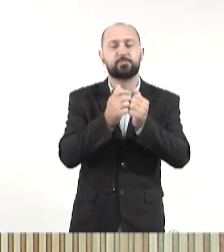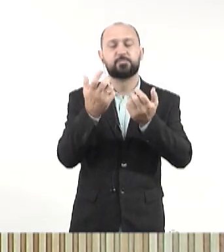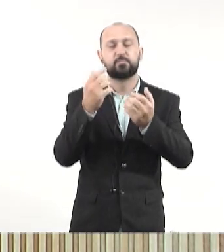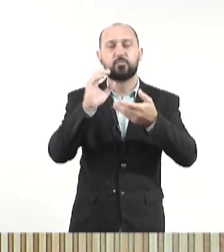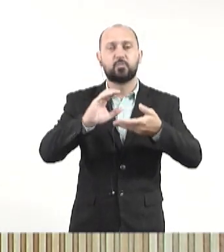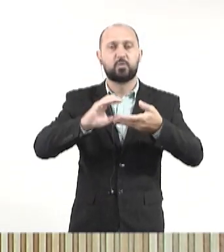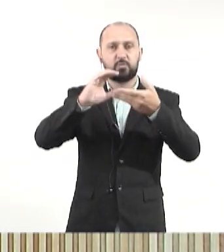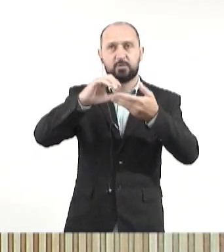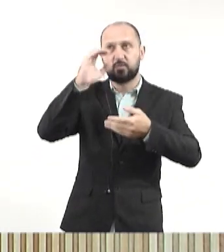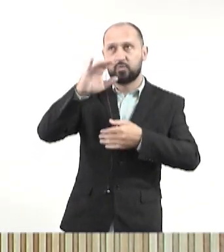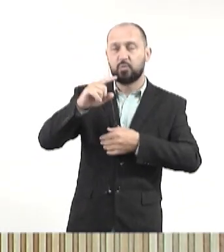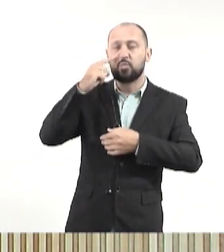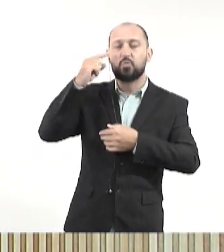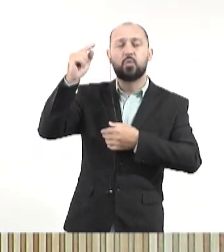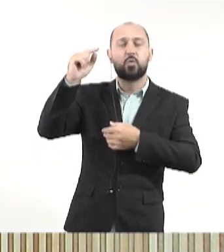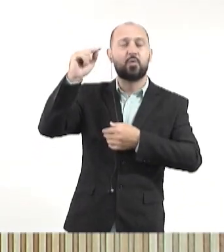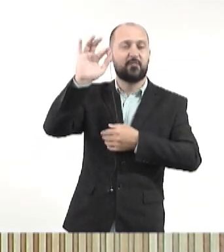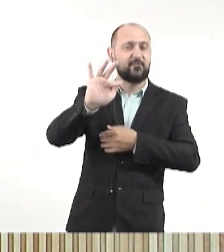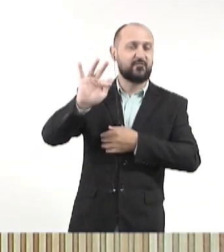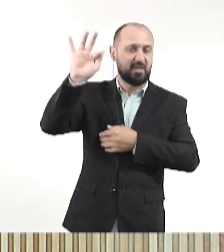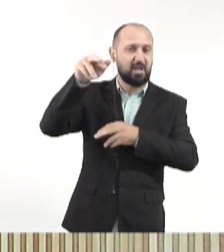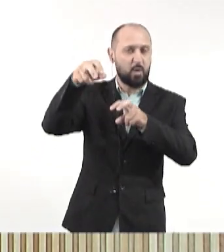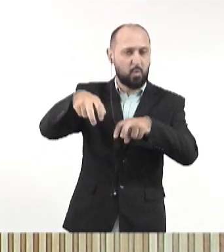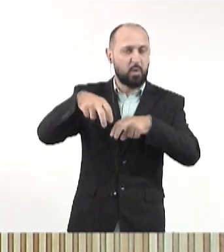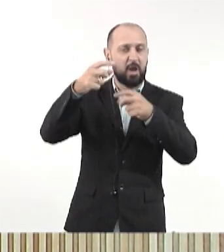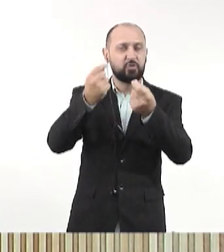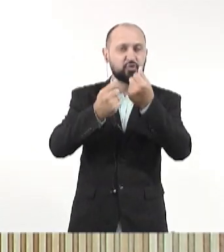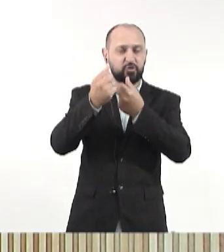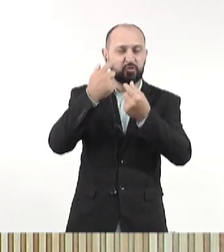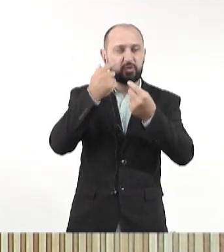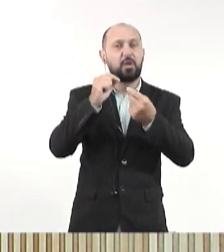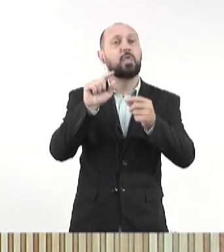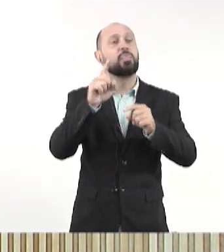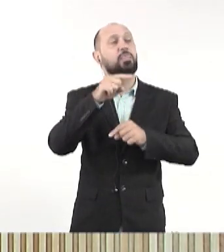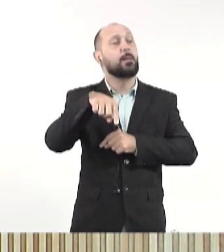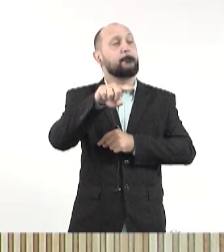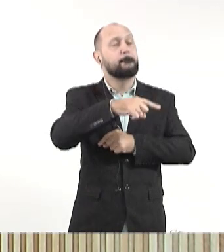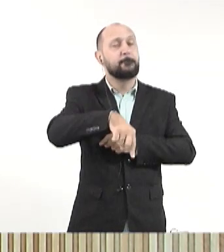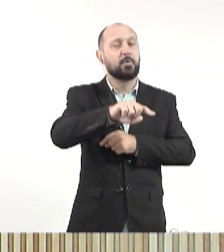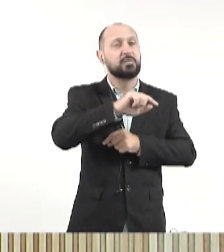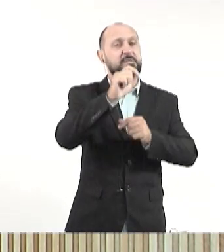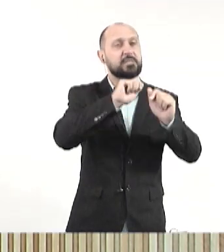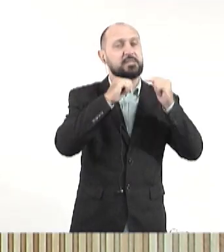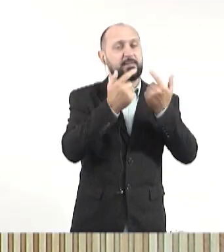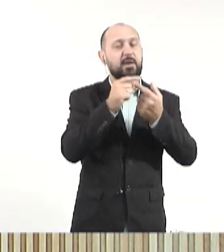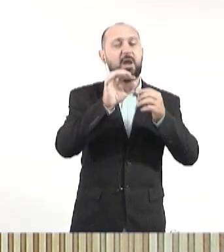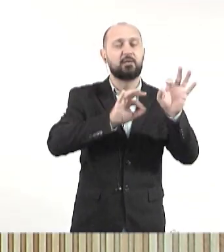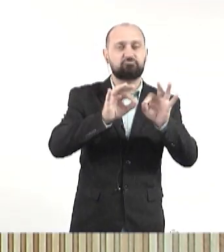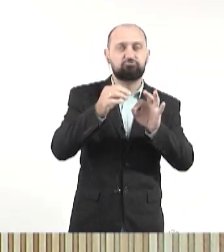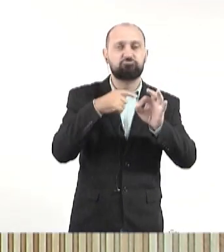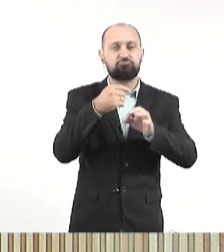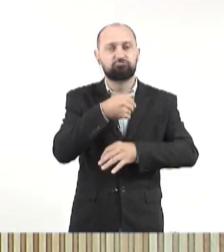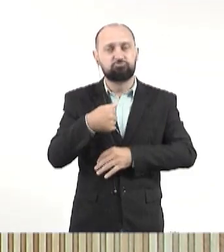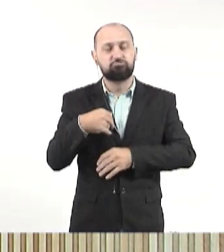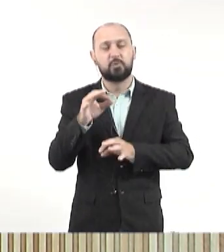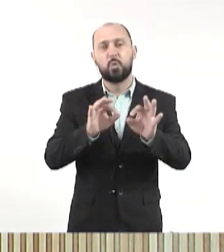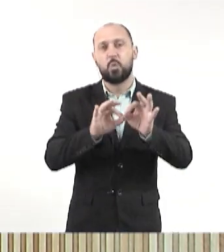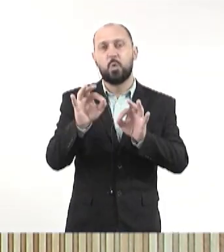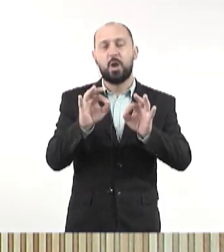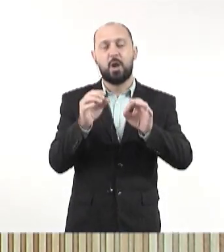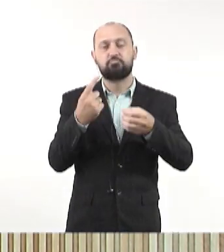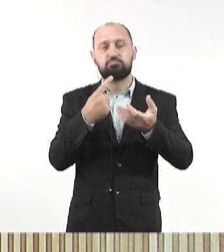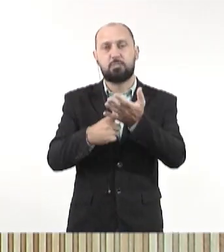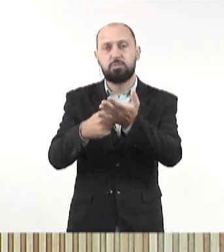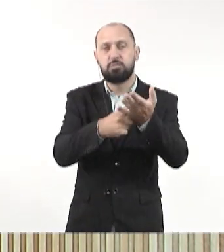âmbito do Conselho Nacional, do CONFAS, e isso depois precisa ser ratificado pelas Assembleias Legislativas. O governo, então, encaminhou